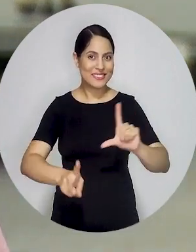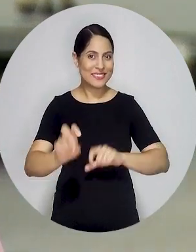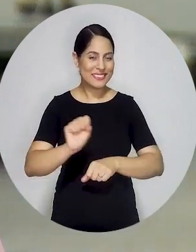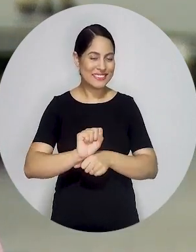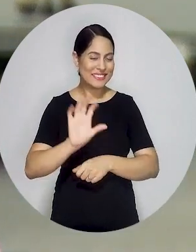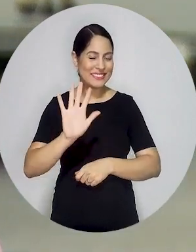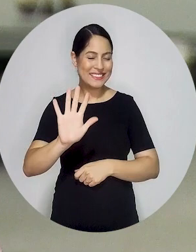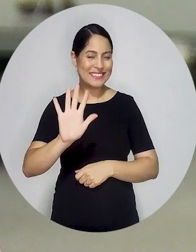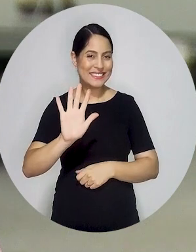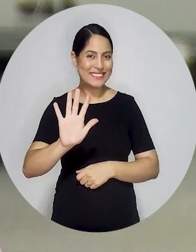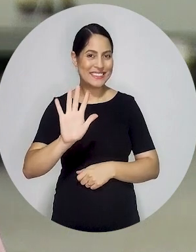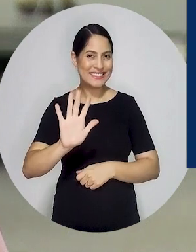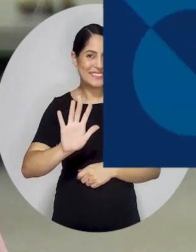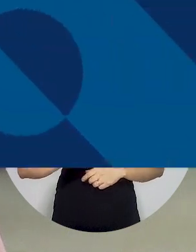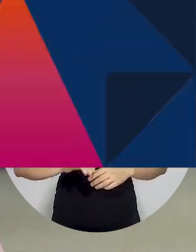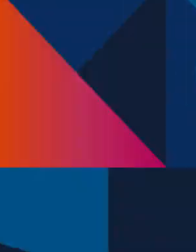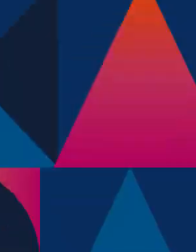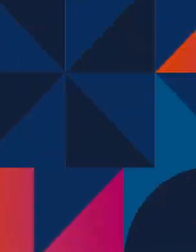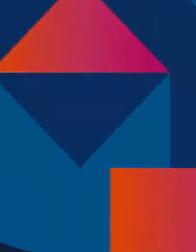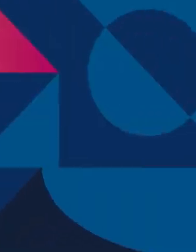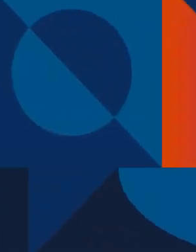mais OAB Nacional. Não saia daí!